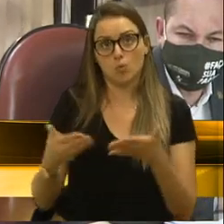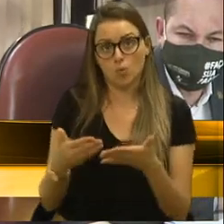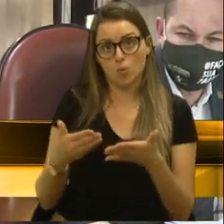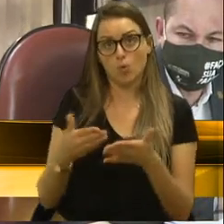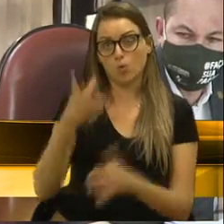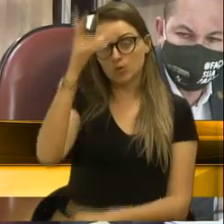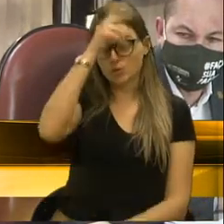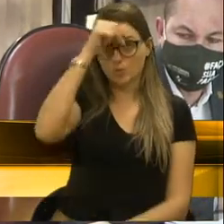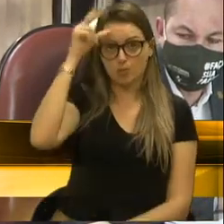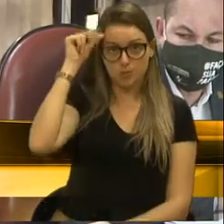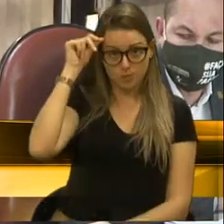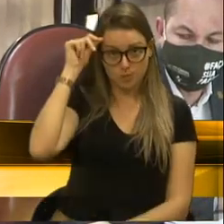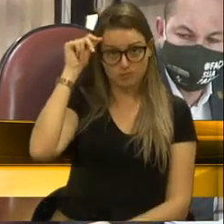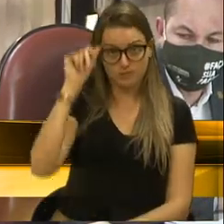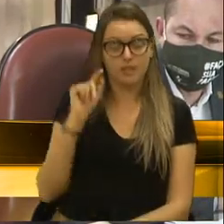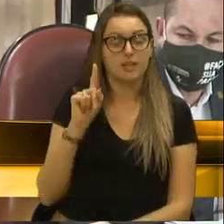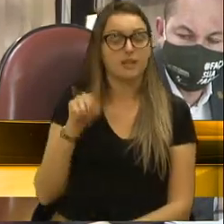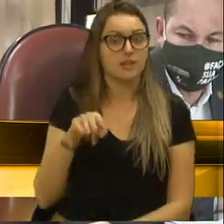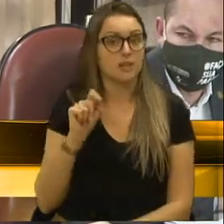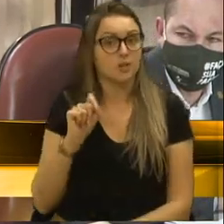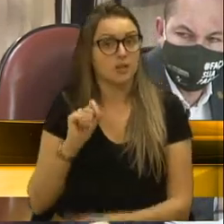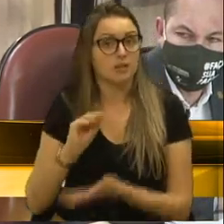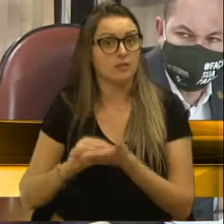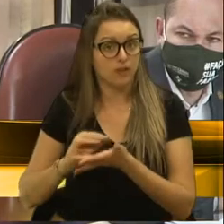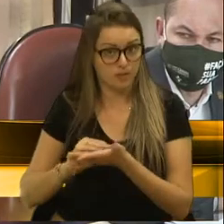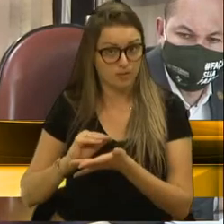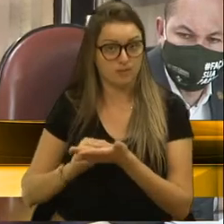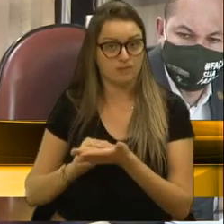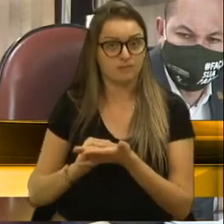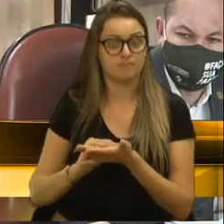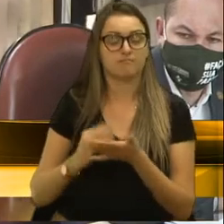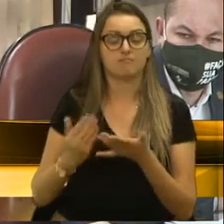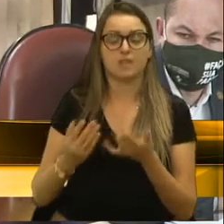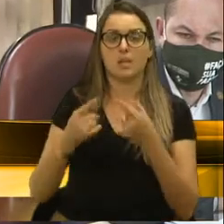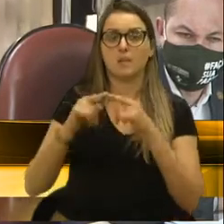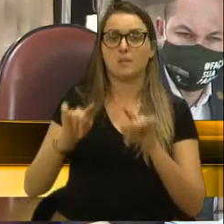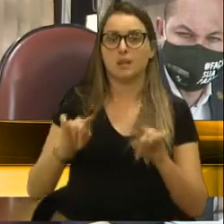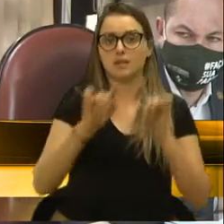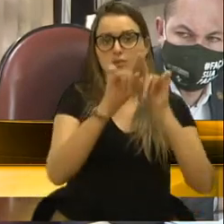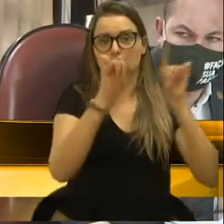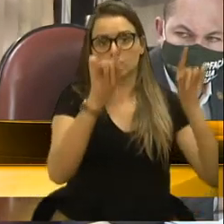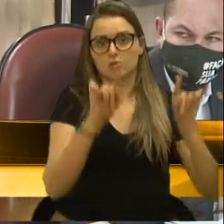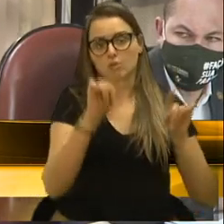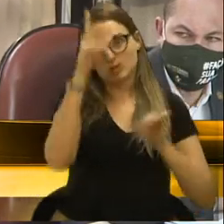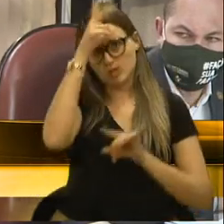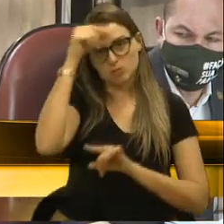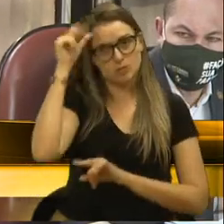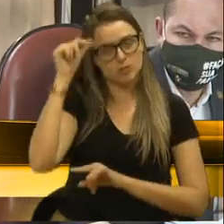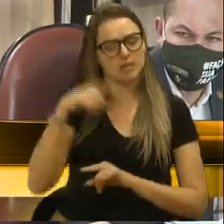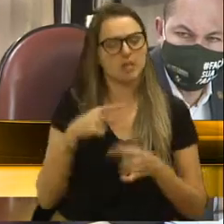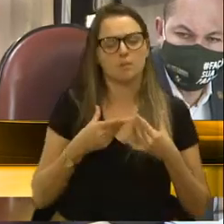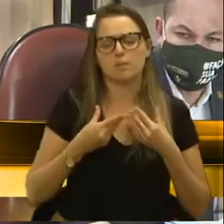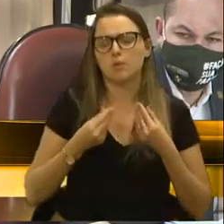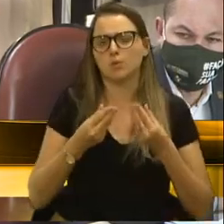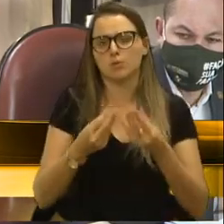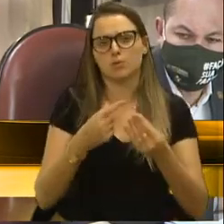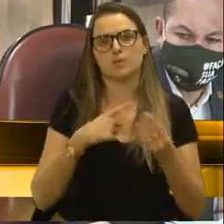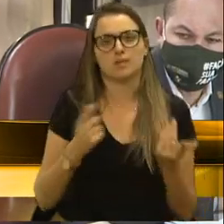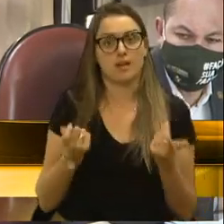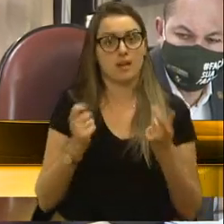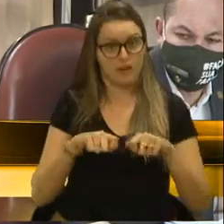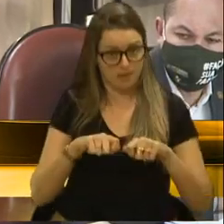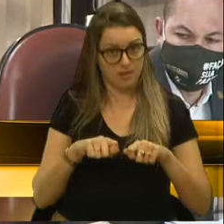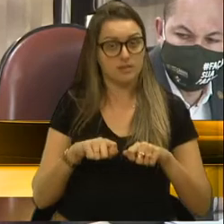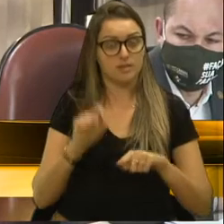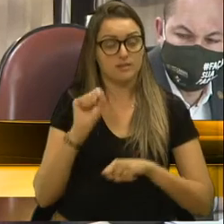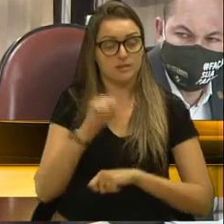pública, que é algo que, de fato, está acontecendo. Mas servidores, a gente tem vários servidores aqui, capacitados e